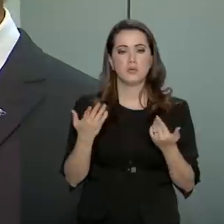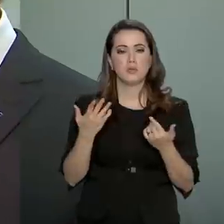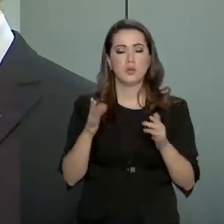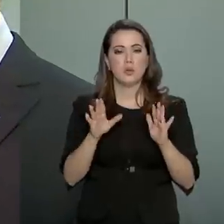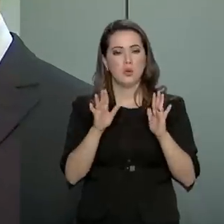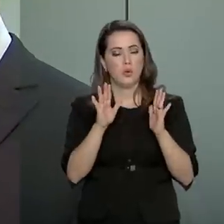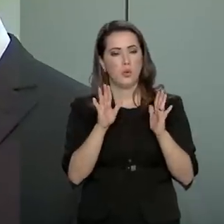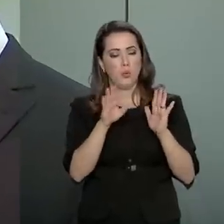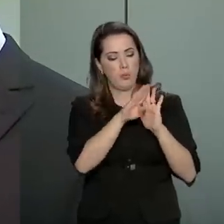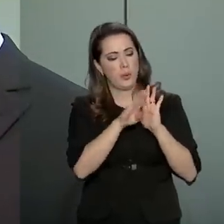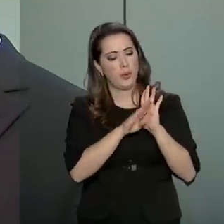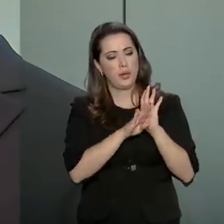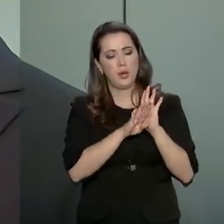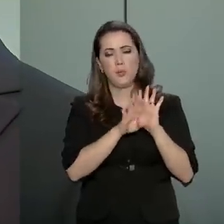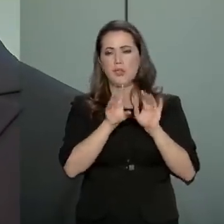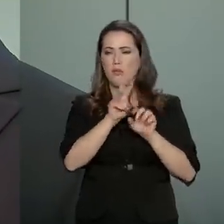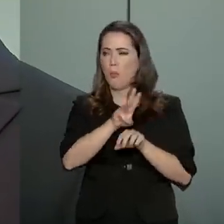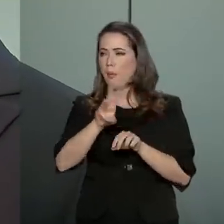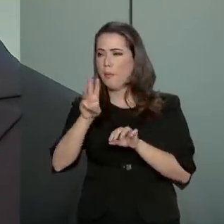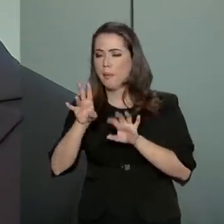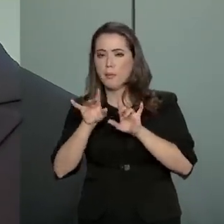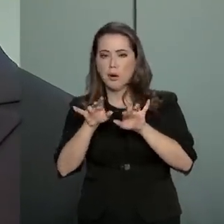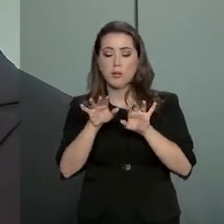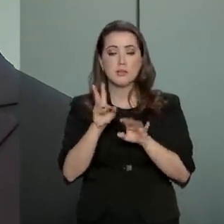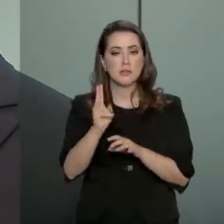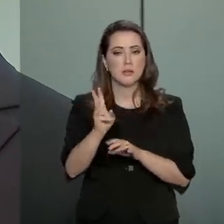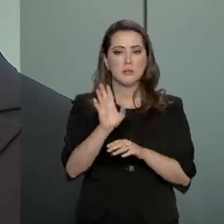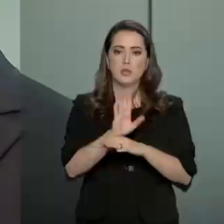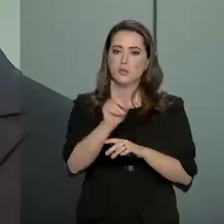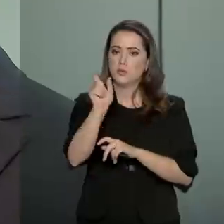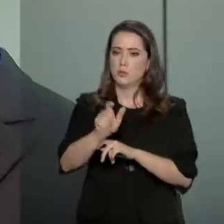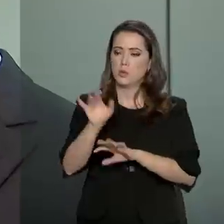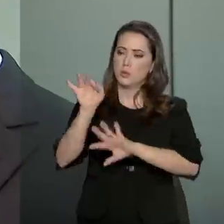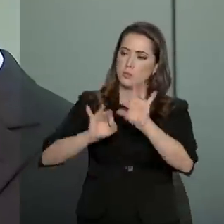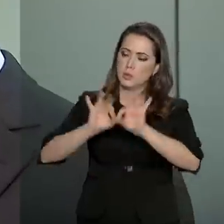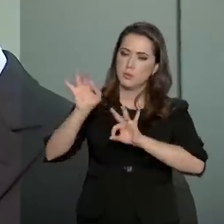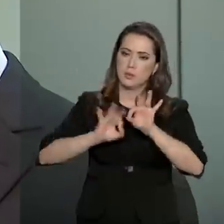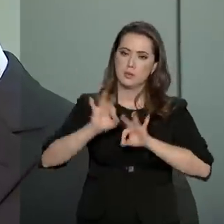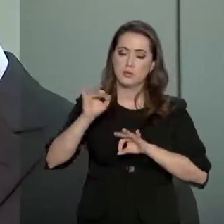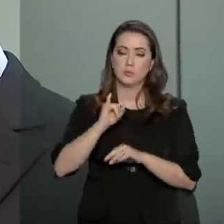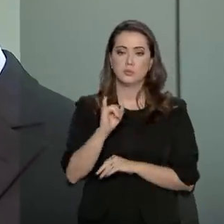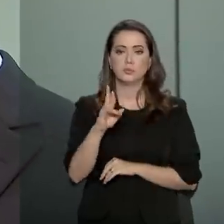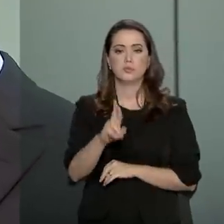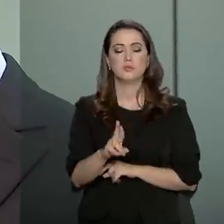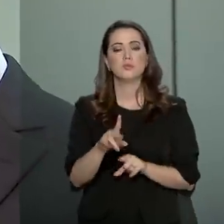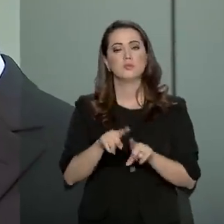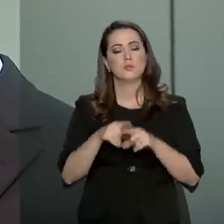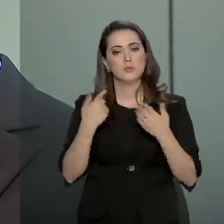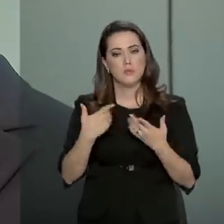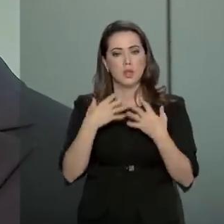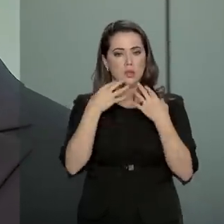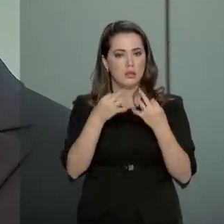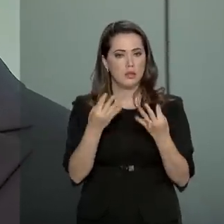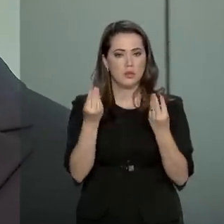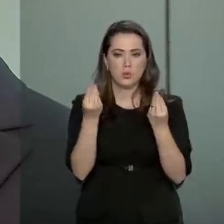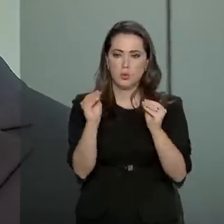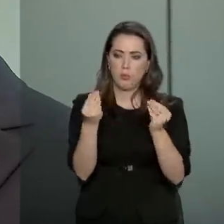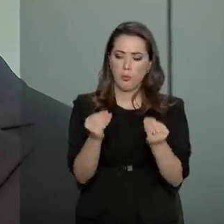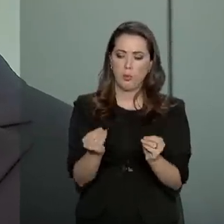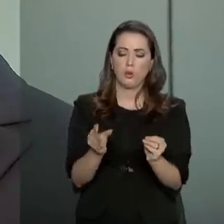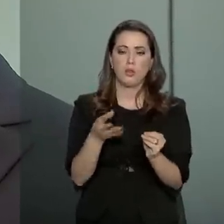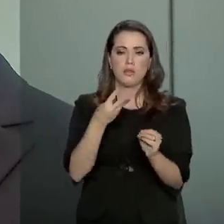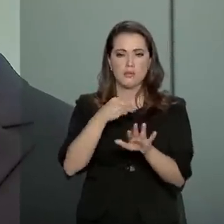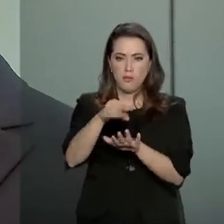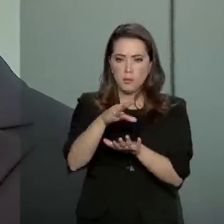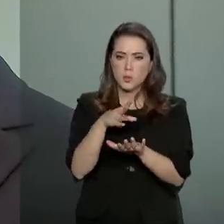programa da Receita auxilia sempre quem está elaborando a declaração, prestando todas as informações,